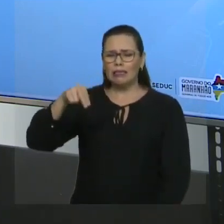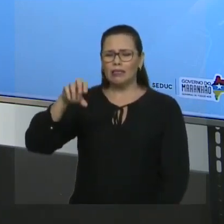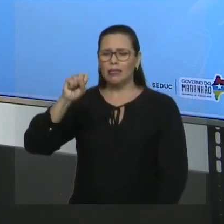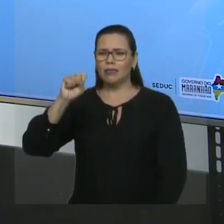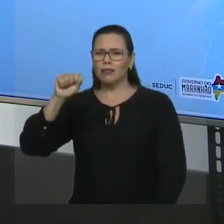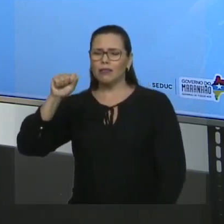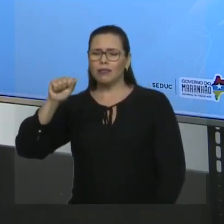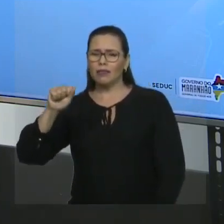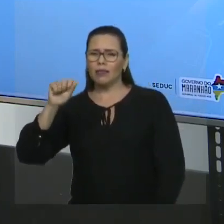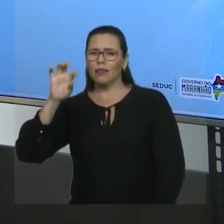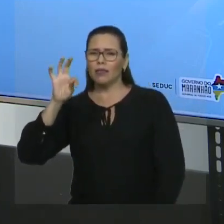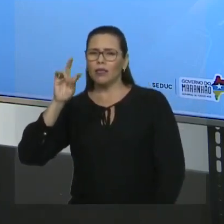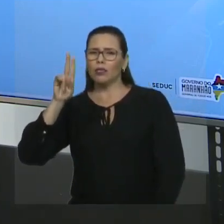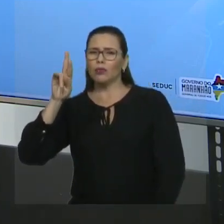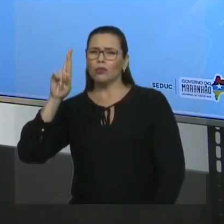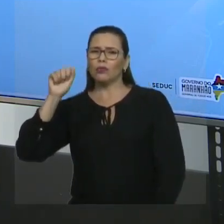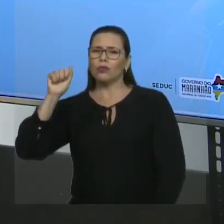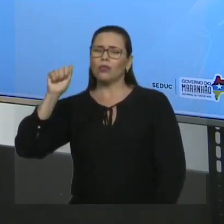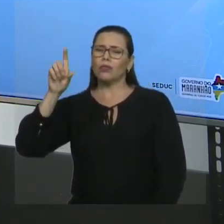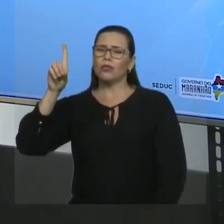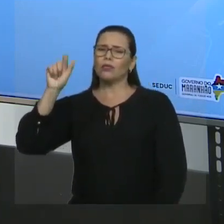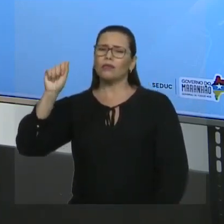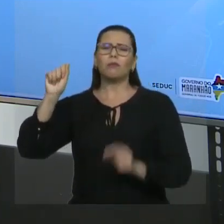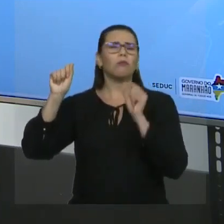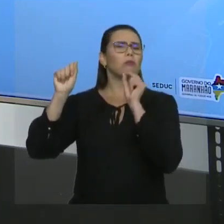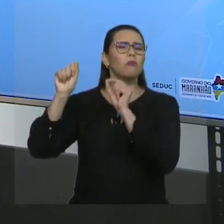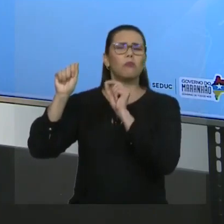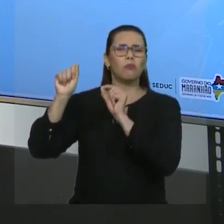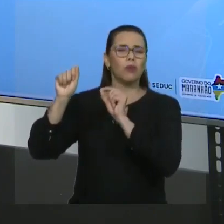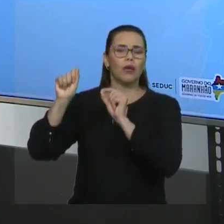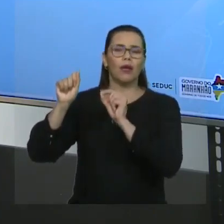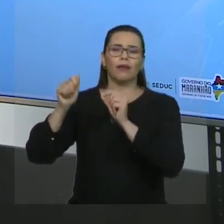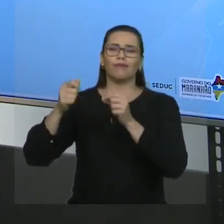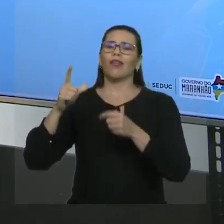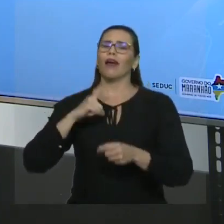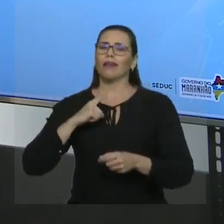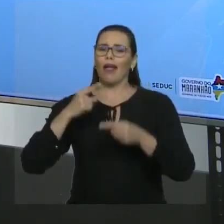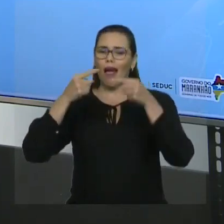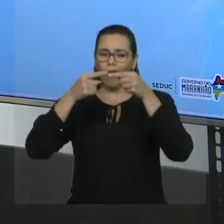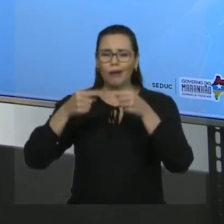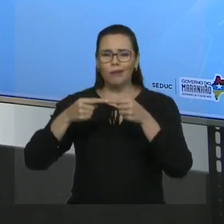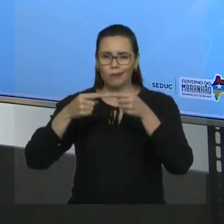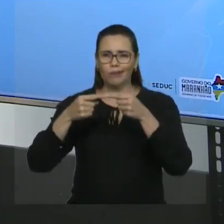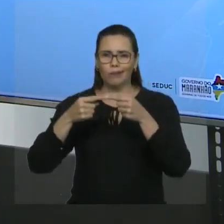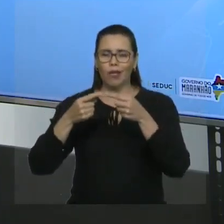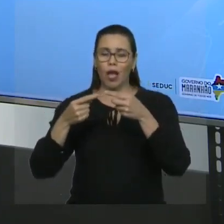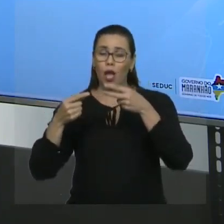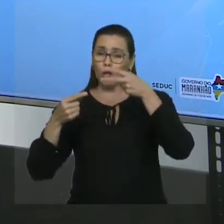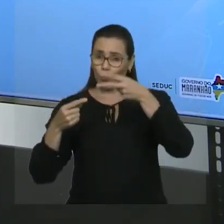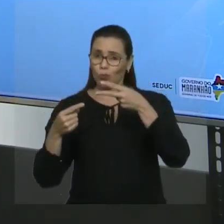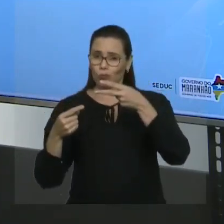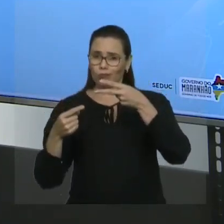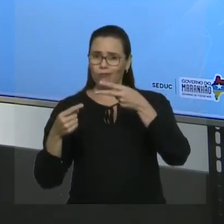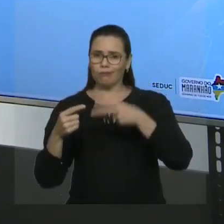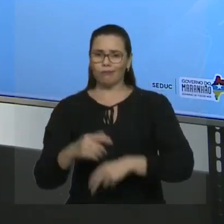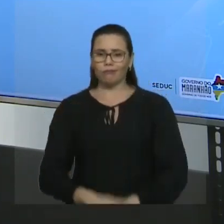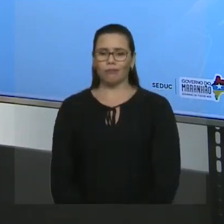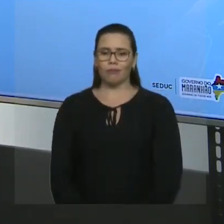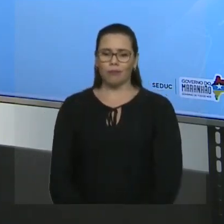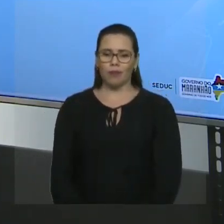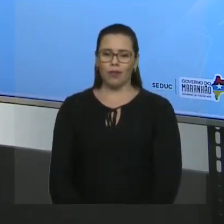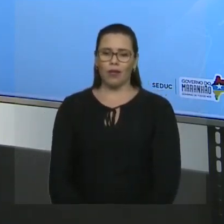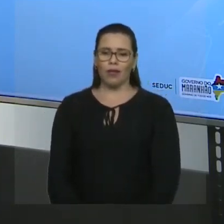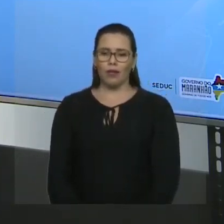A cadeia principal, neste caso em especial, além de ser a maior sequência de carbonos, deve ser também aquela que